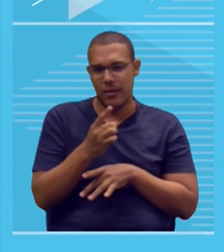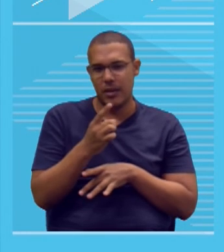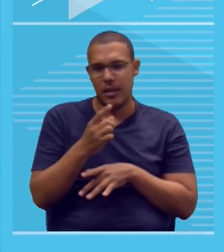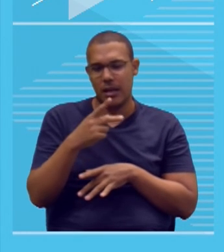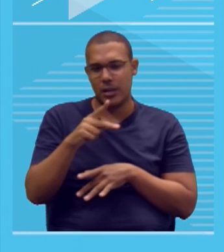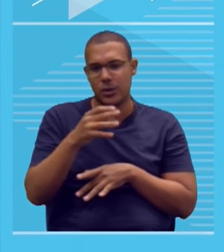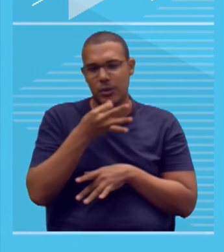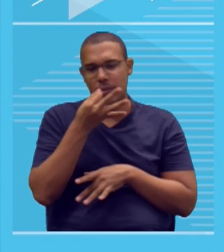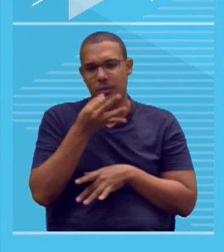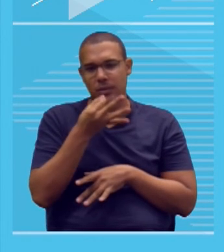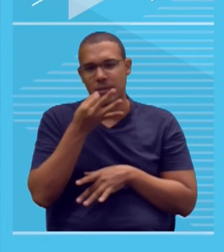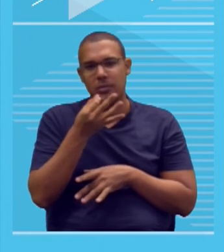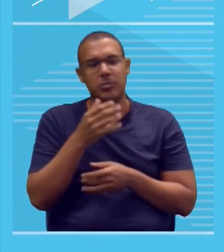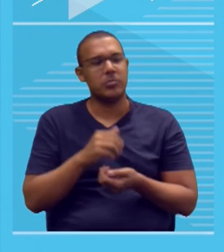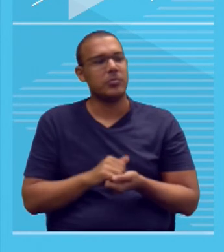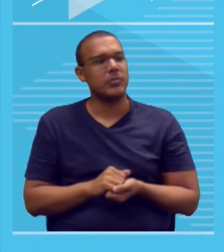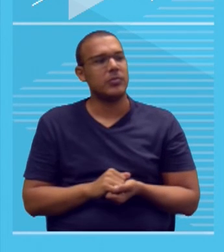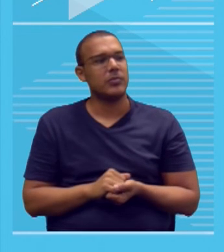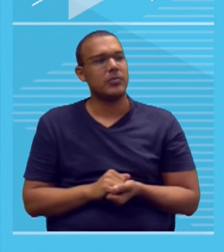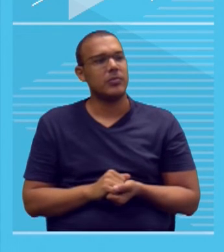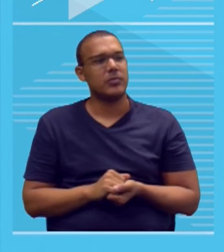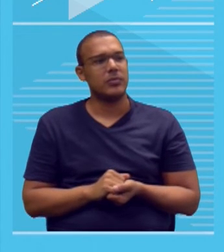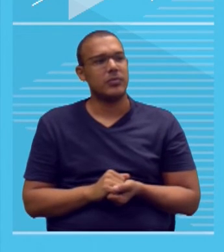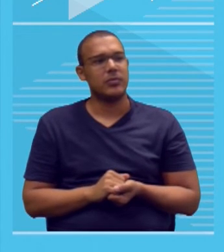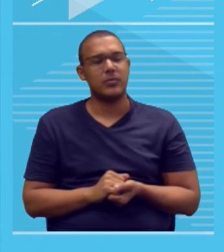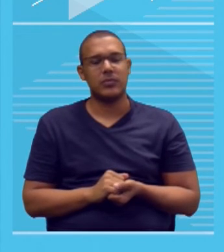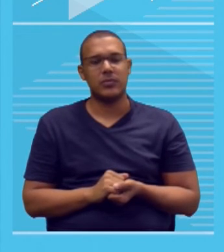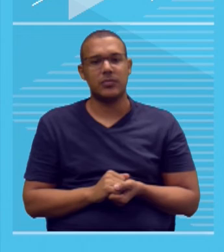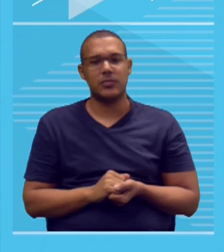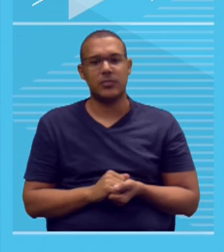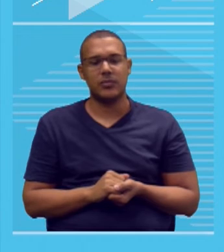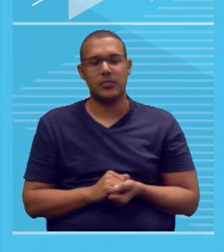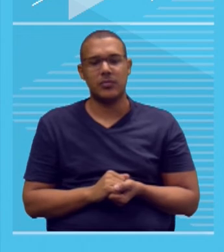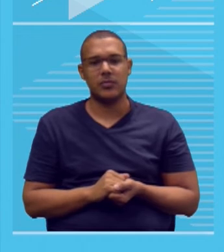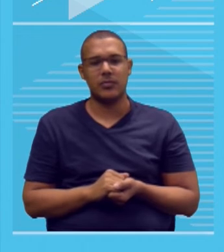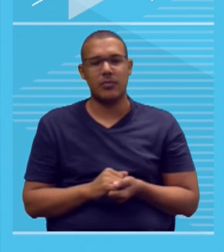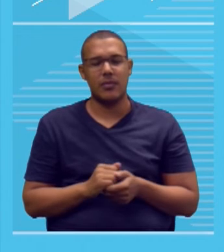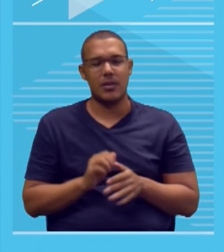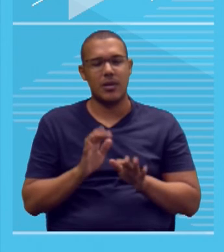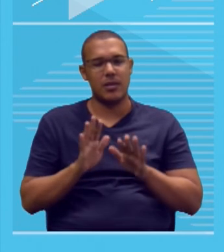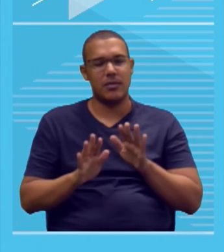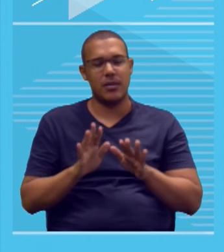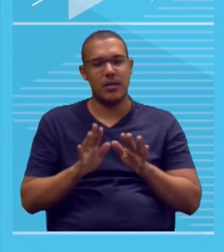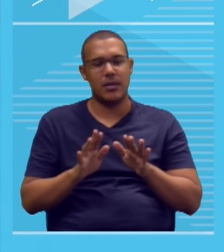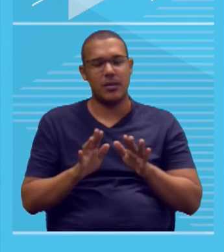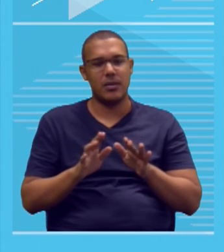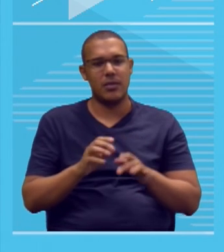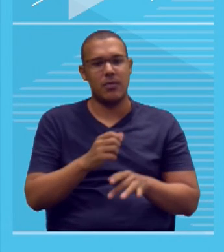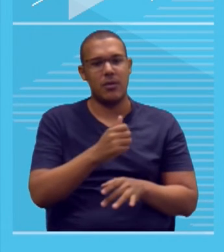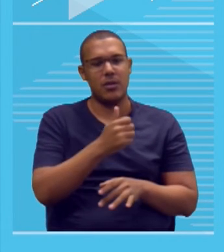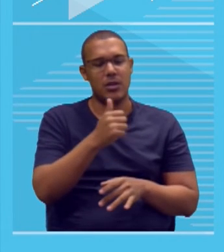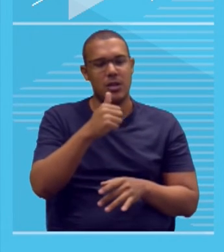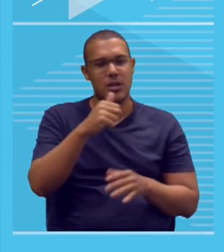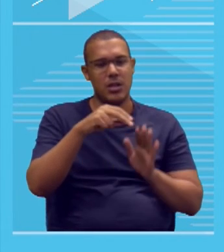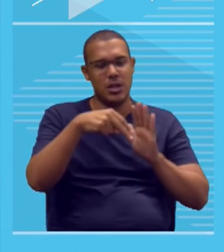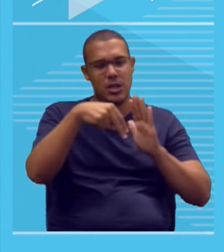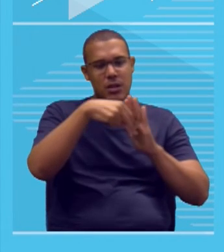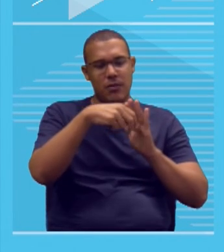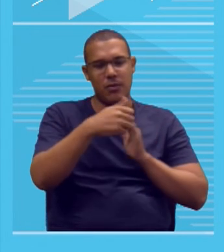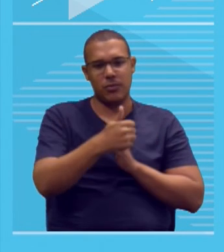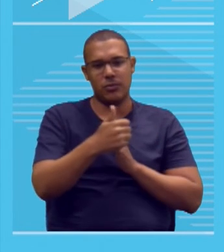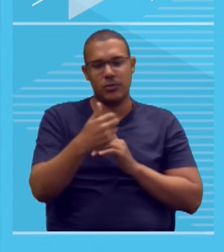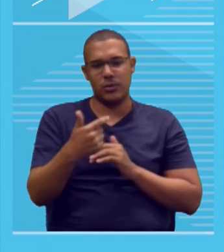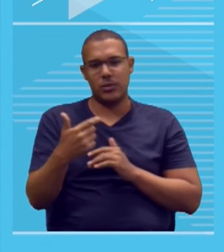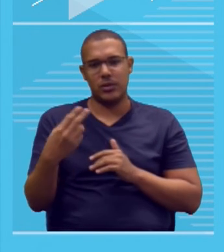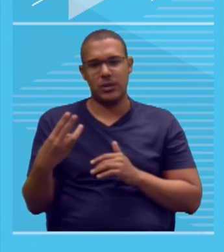a defesa de um ponto de vista, isso é uma diferença entre os níveis 1, 2, 3 e 4, da competência 3. Tem que ter